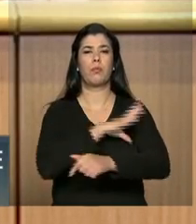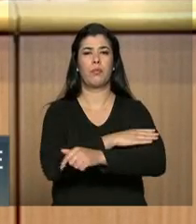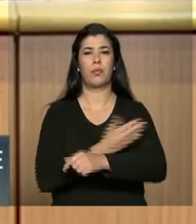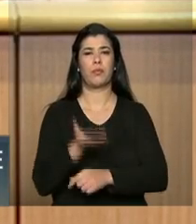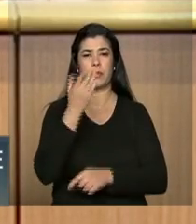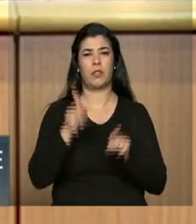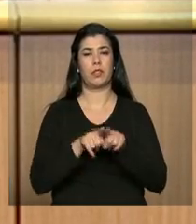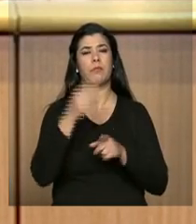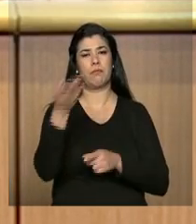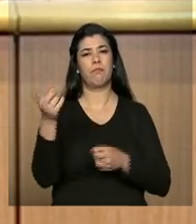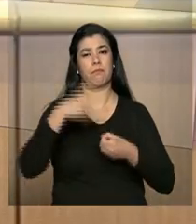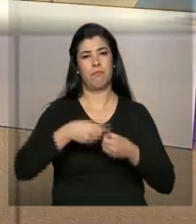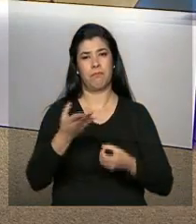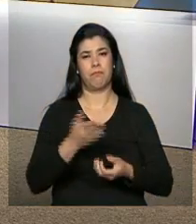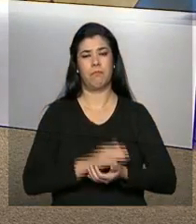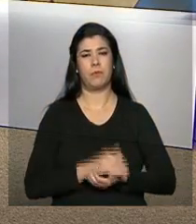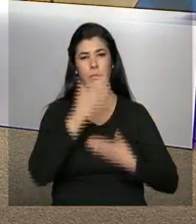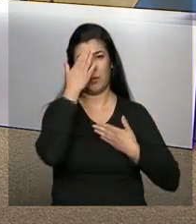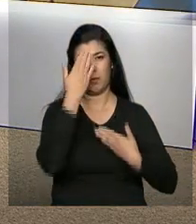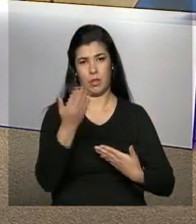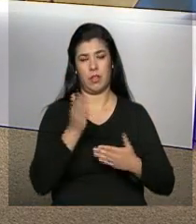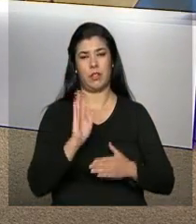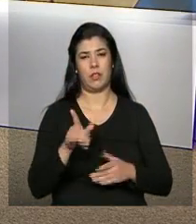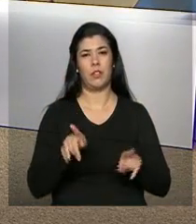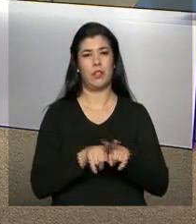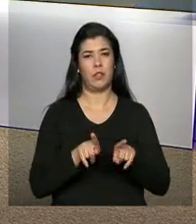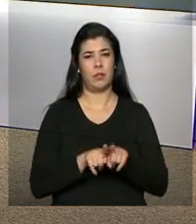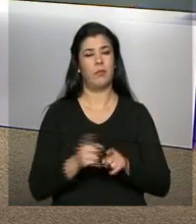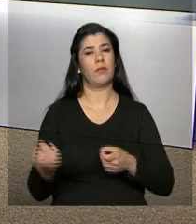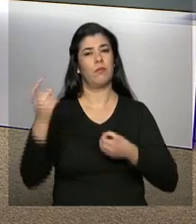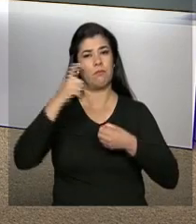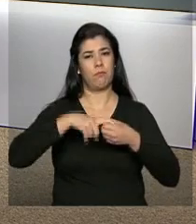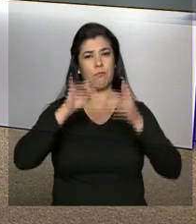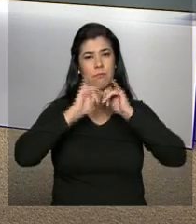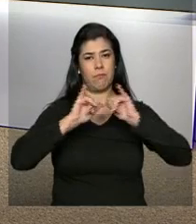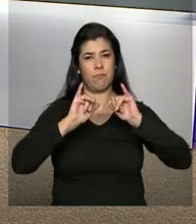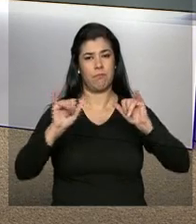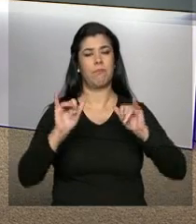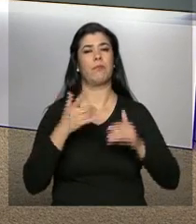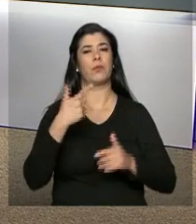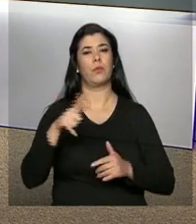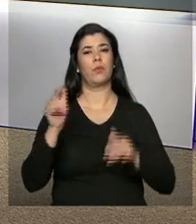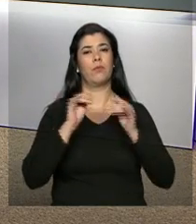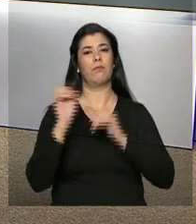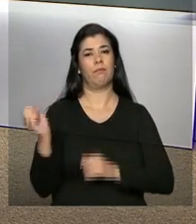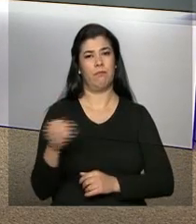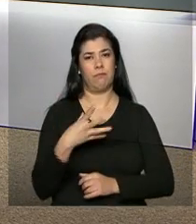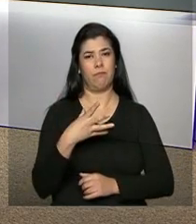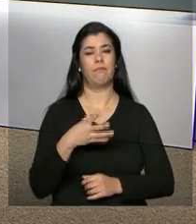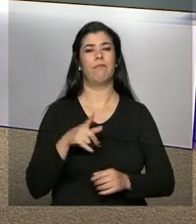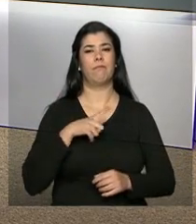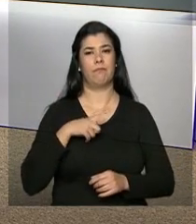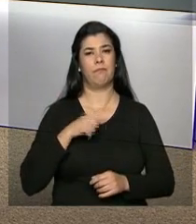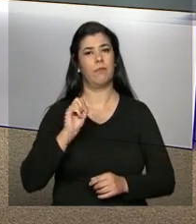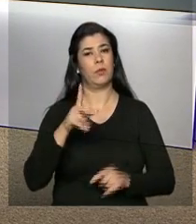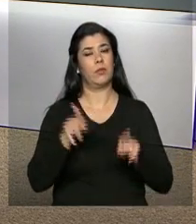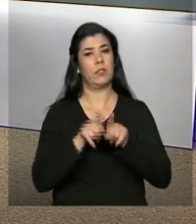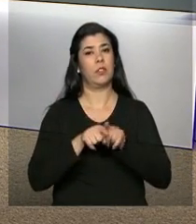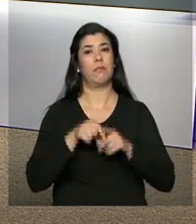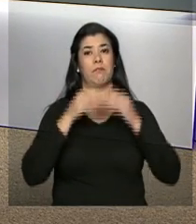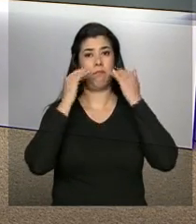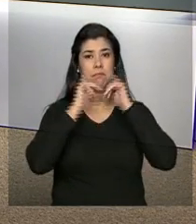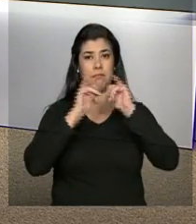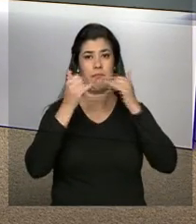Daniele? Obrigada, Ana Gabriela. E nós podemos voltar a qualquer momento com outras informações ou com a